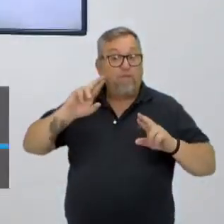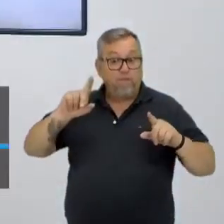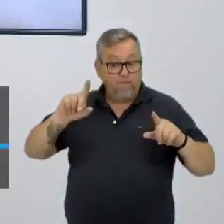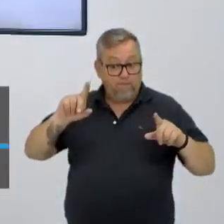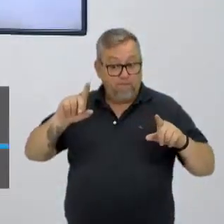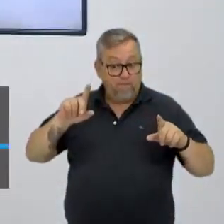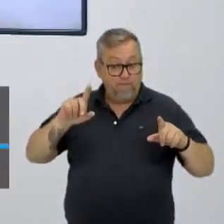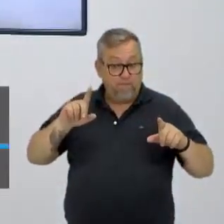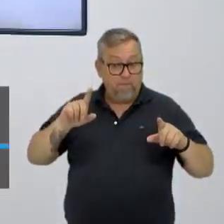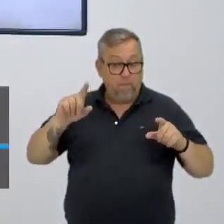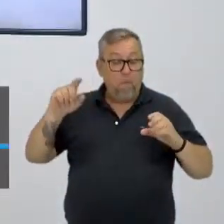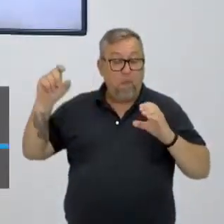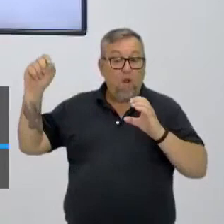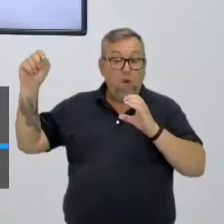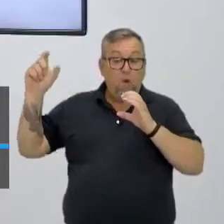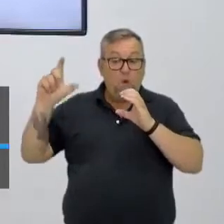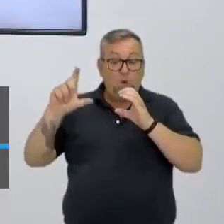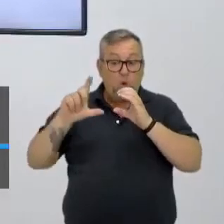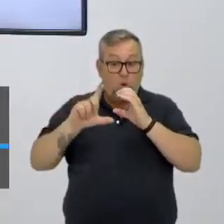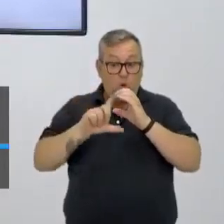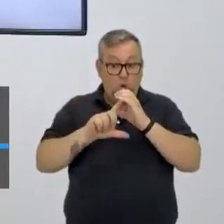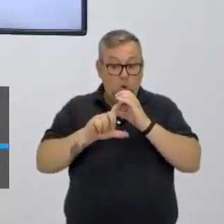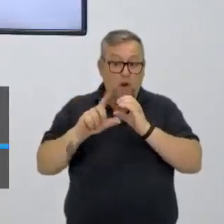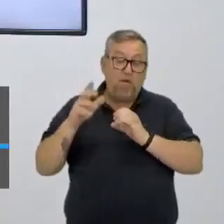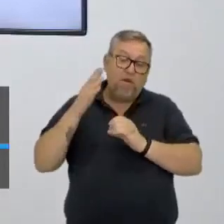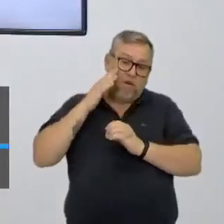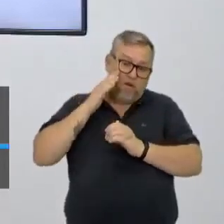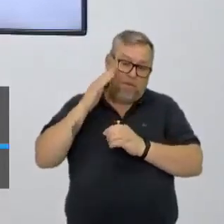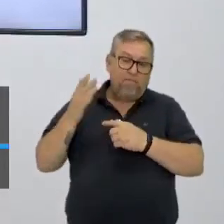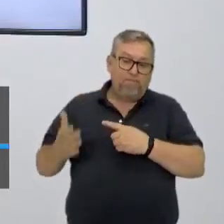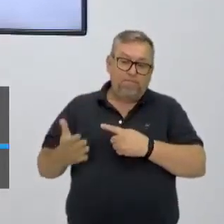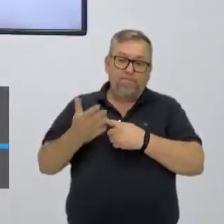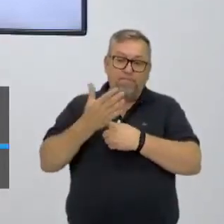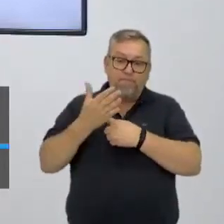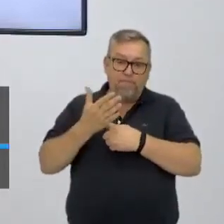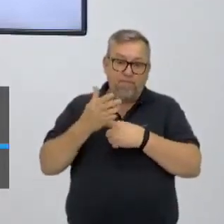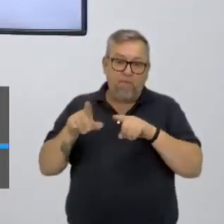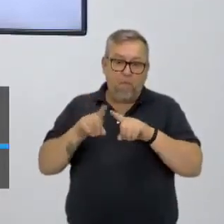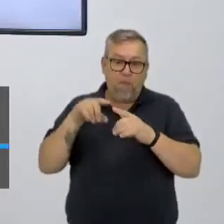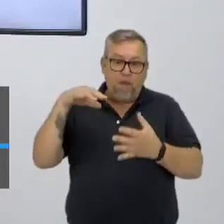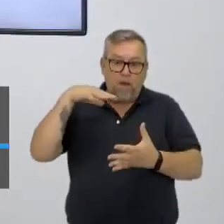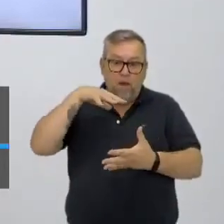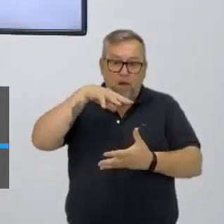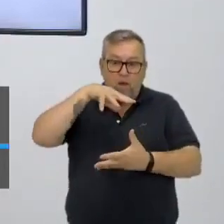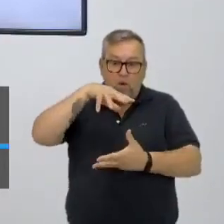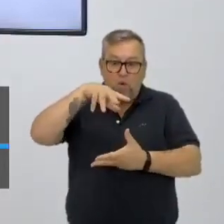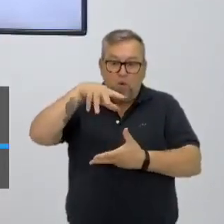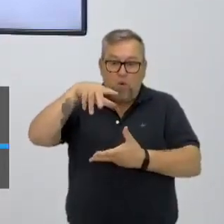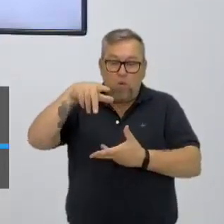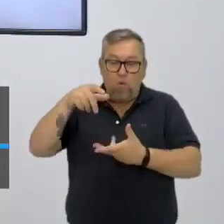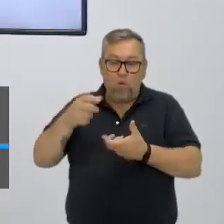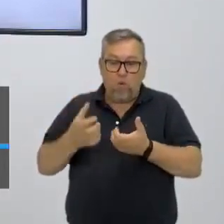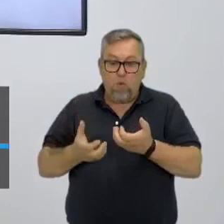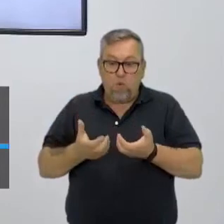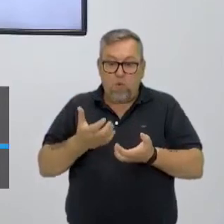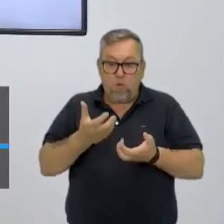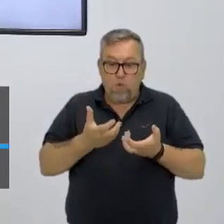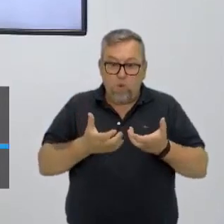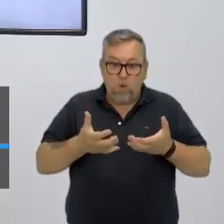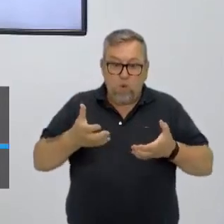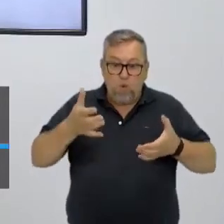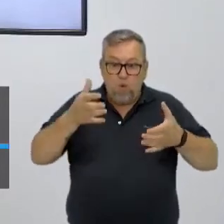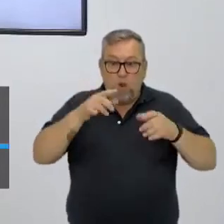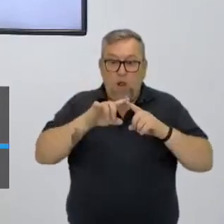efeito estufa é um efeito benéfico, a gente já viu isso. E o aquecimento global tem uma denotação de uma coisa